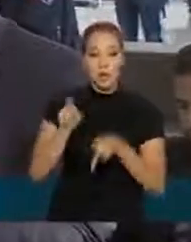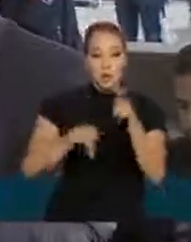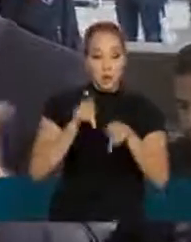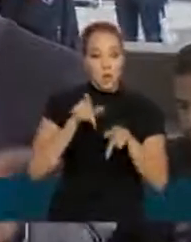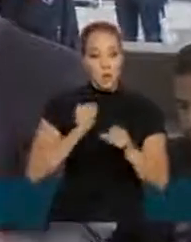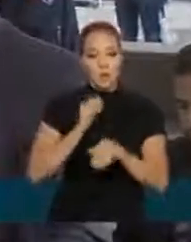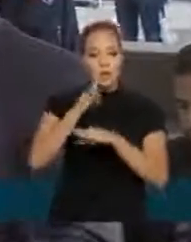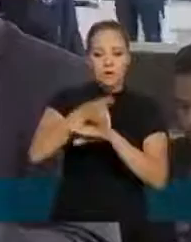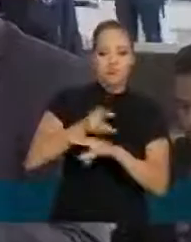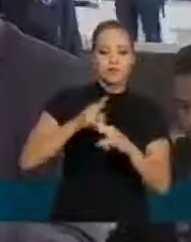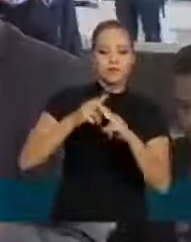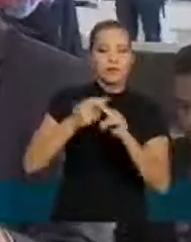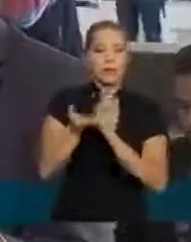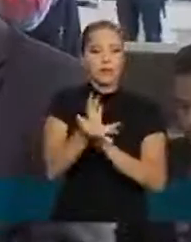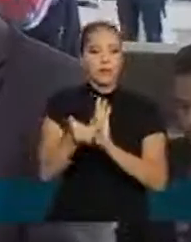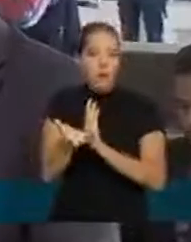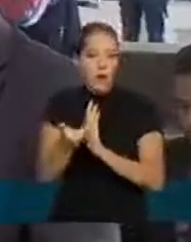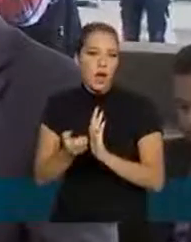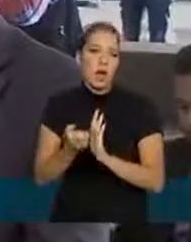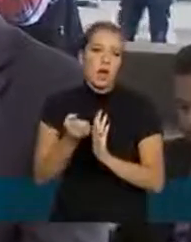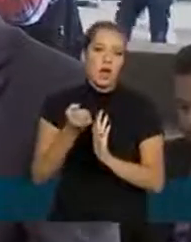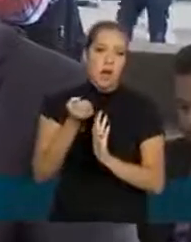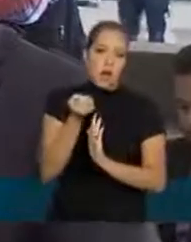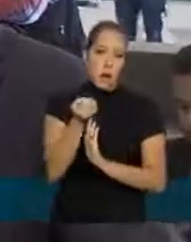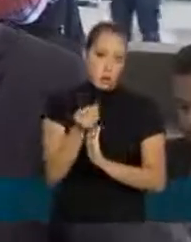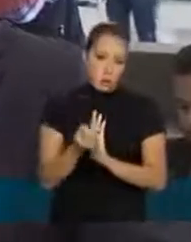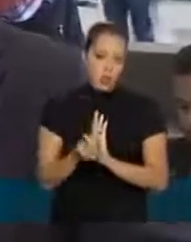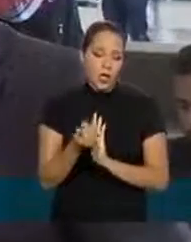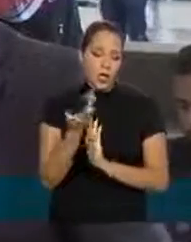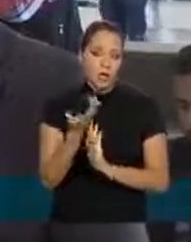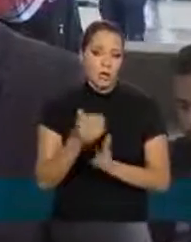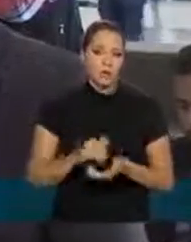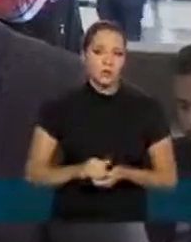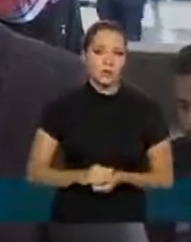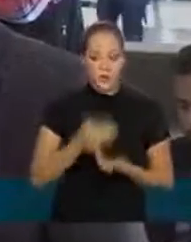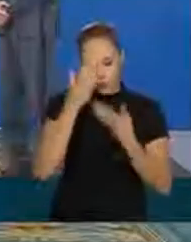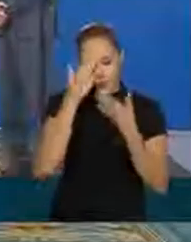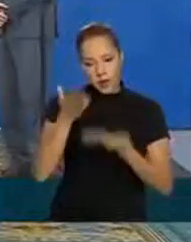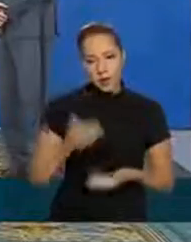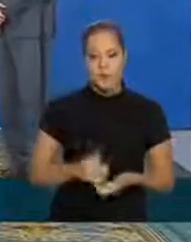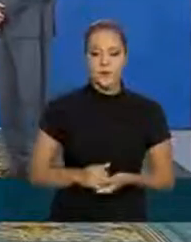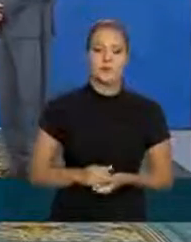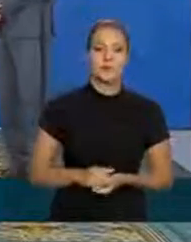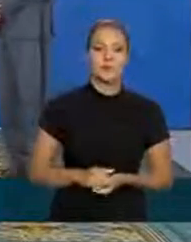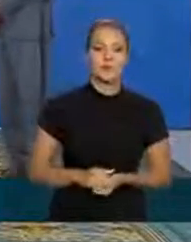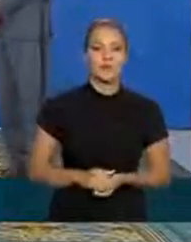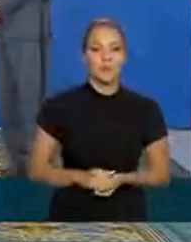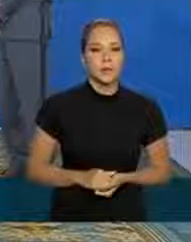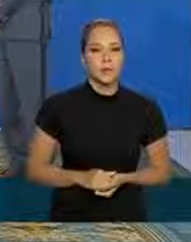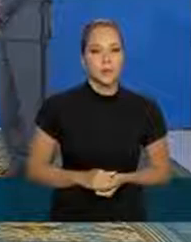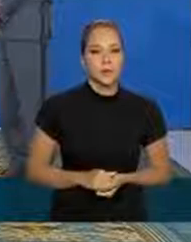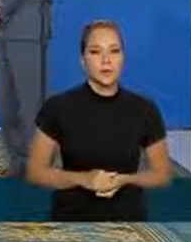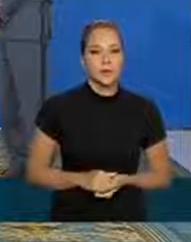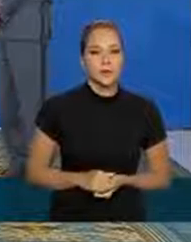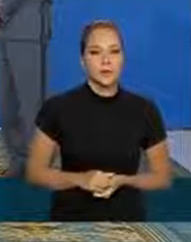poderá ir até a Caixa e as agências para poder solicitar esse benefício muito obrigado é obrigado